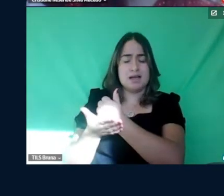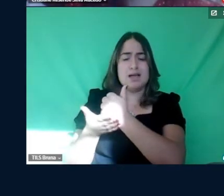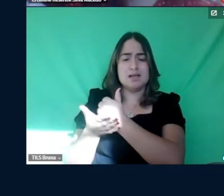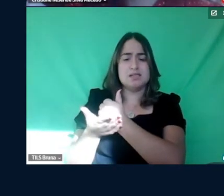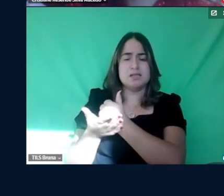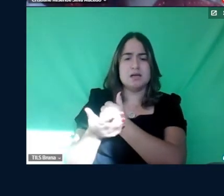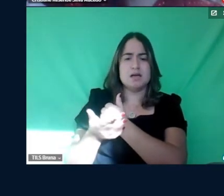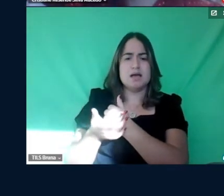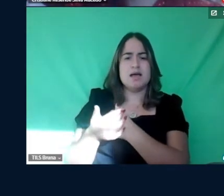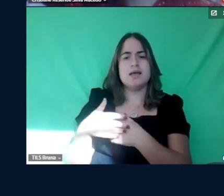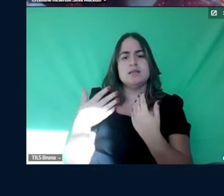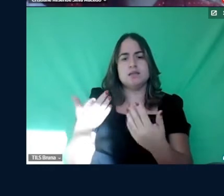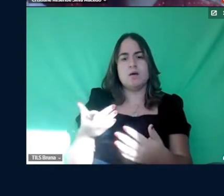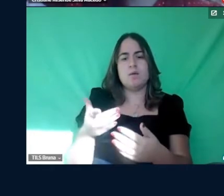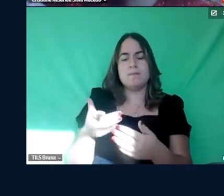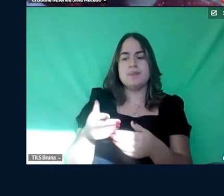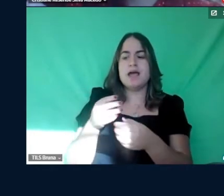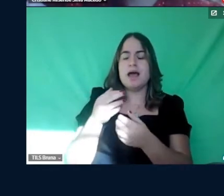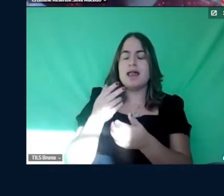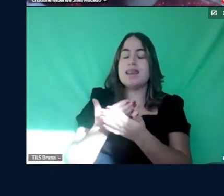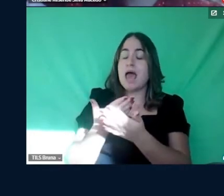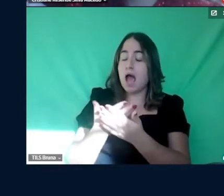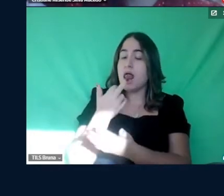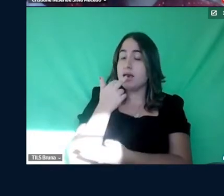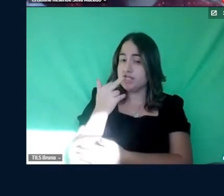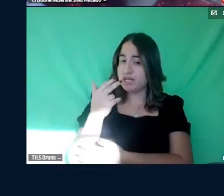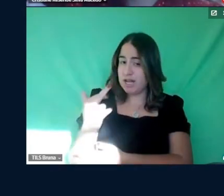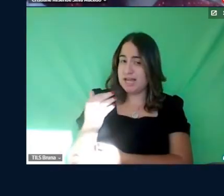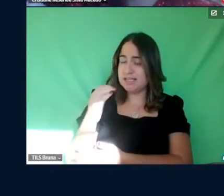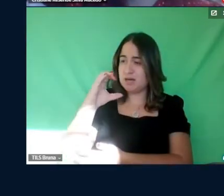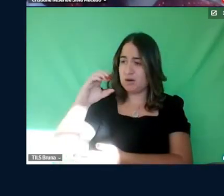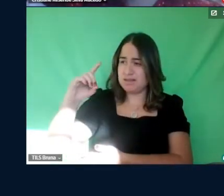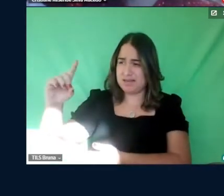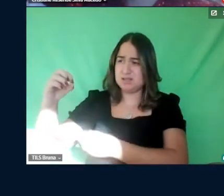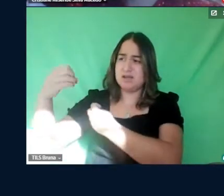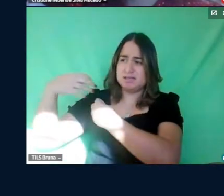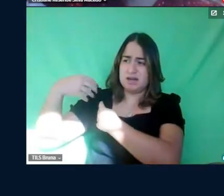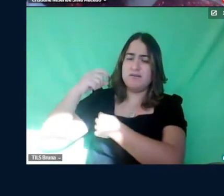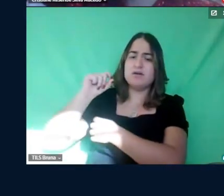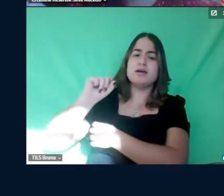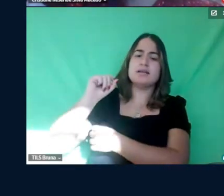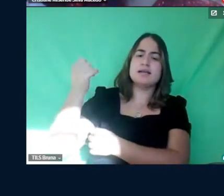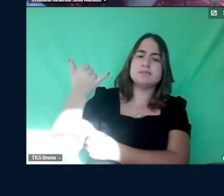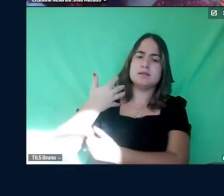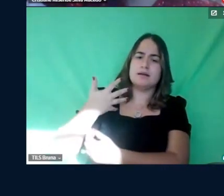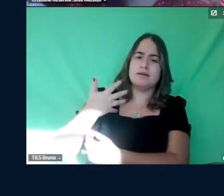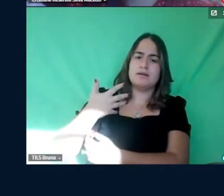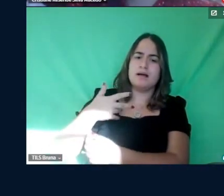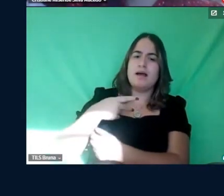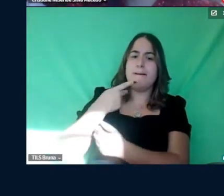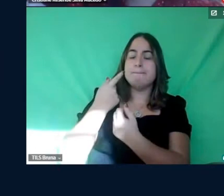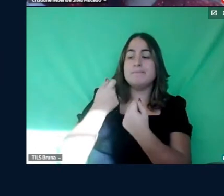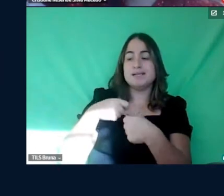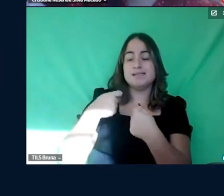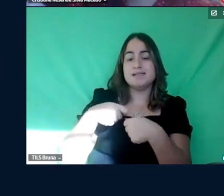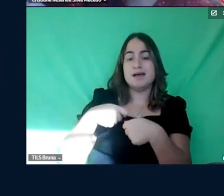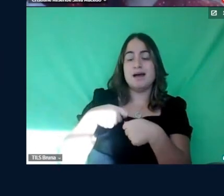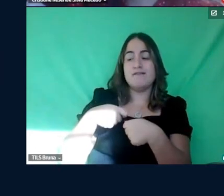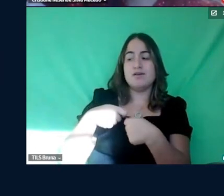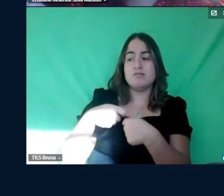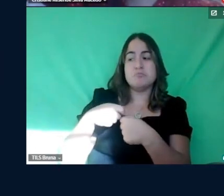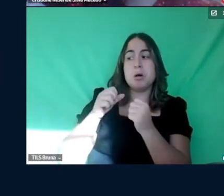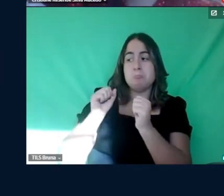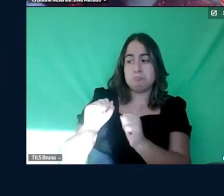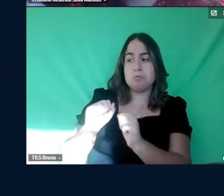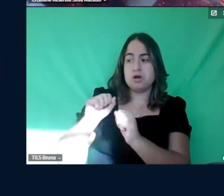inglês, a orientação que nós recebíamos da coordenação pedagógica é que essas crianças deveriam se ausentar da aula de inglês, porque por conta da